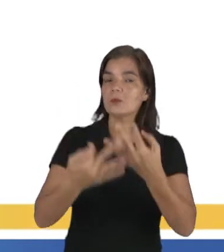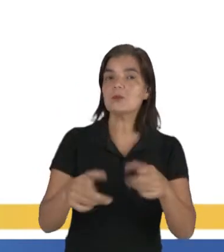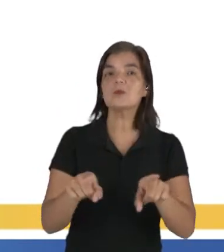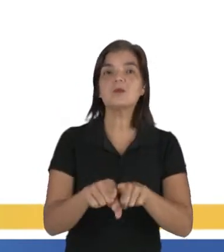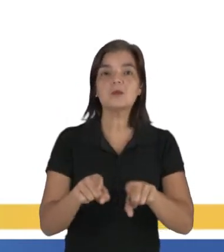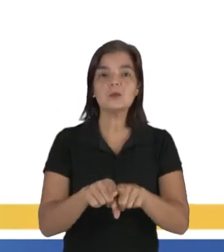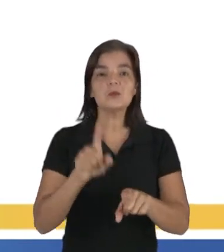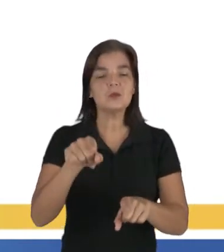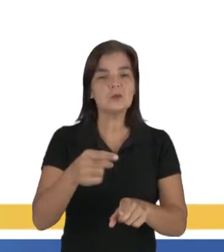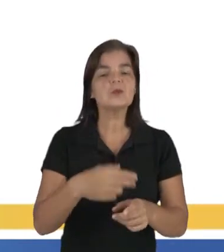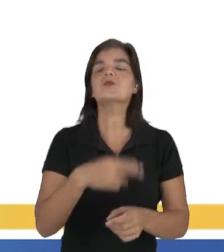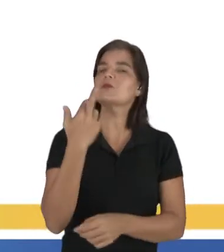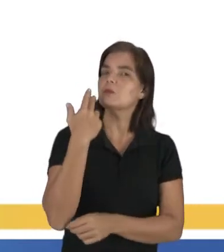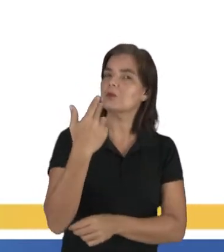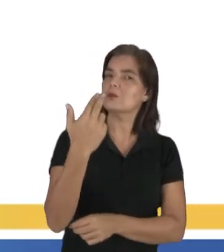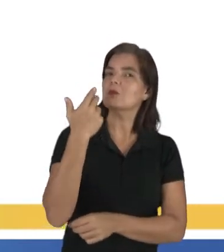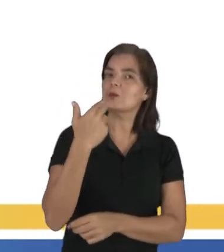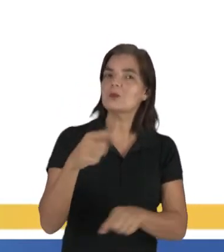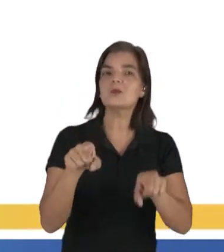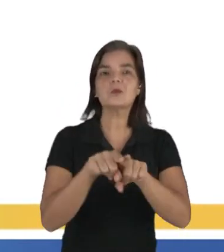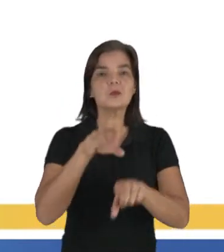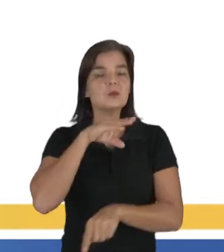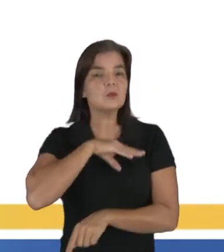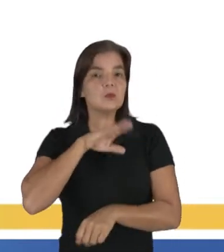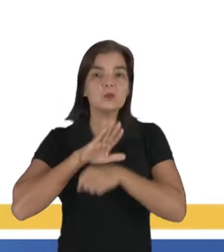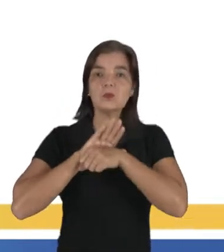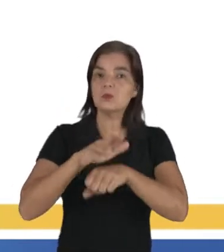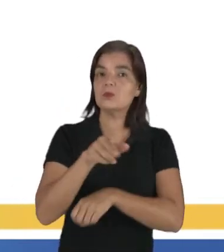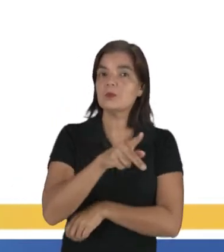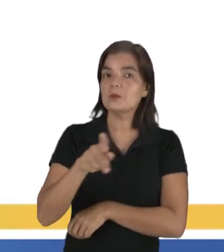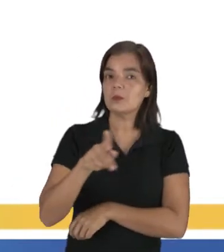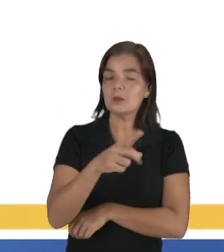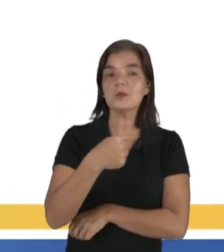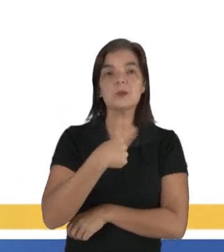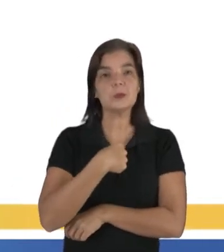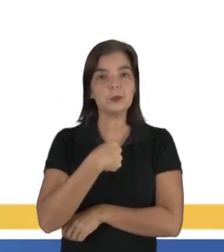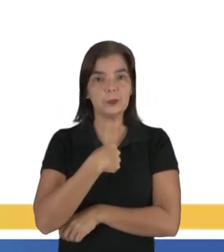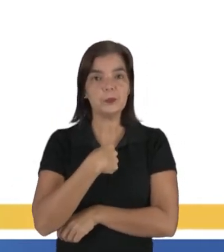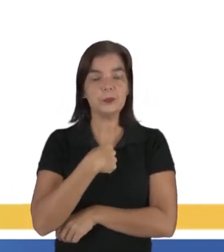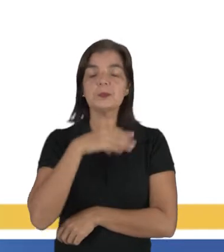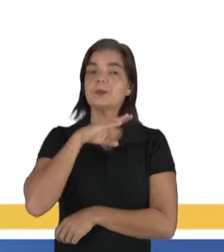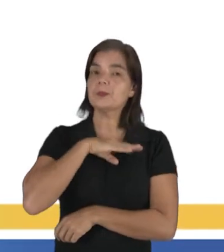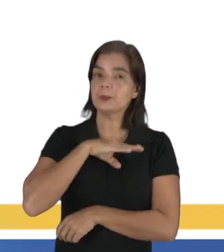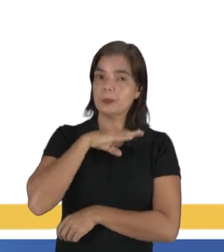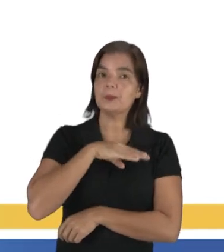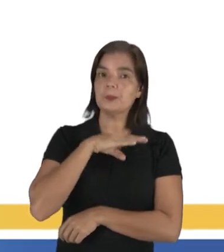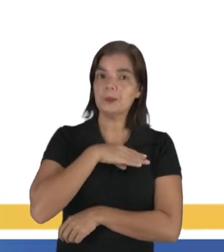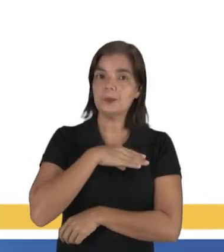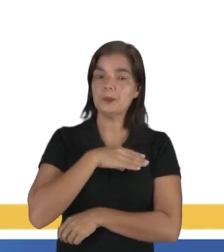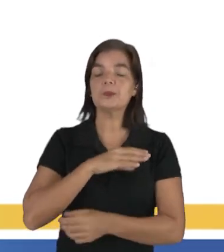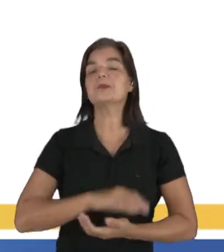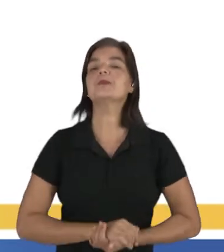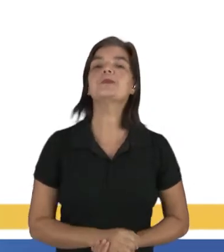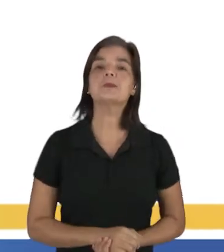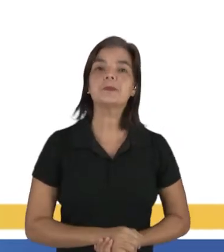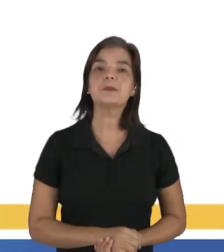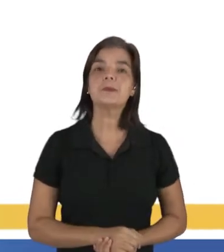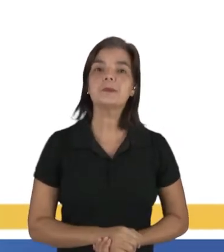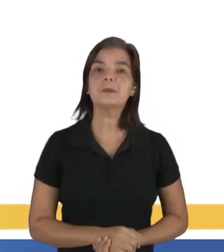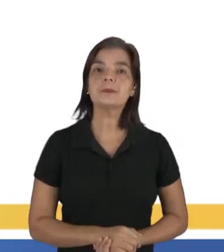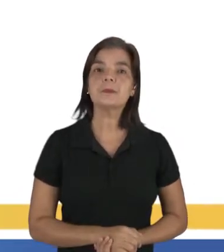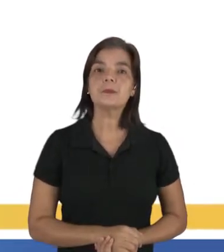que norteia a língua portuguesa e ajuda professores como eu de língua portuguesa desse componente, né?